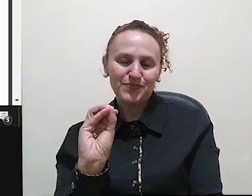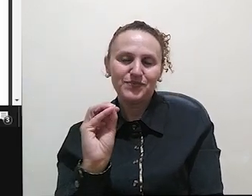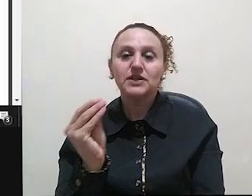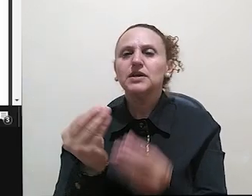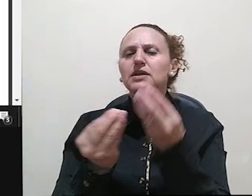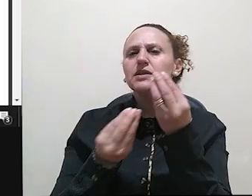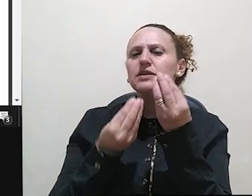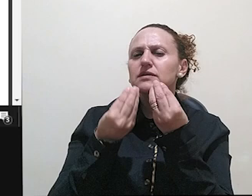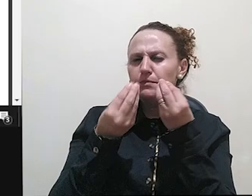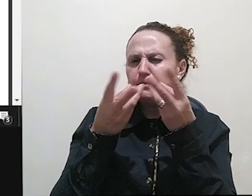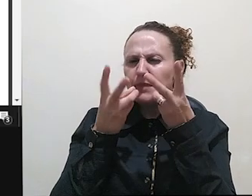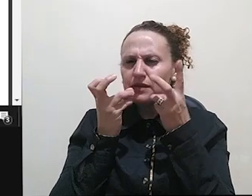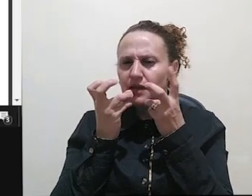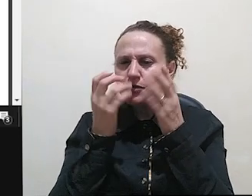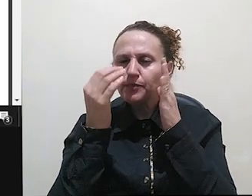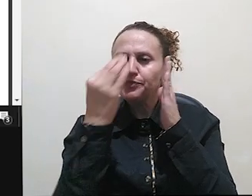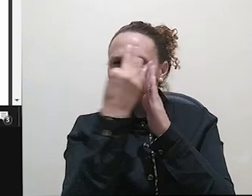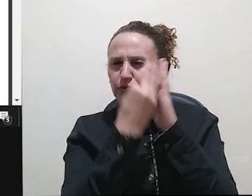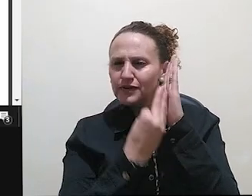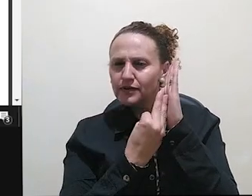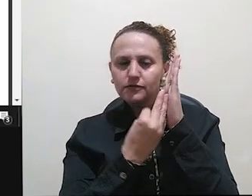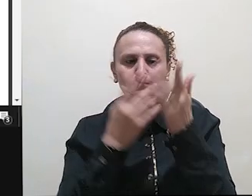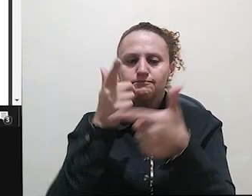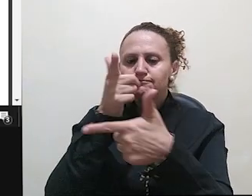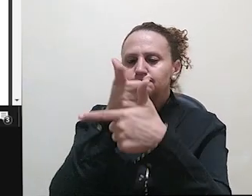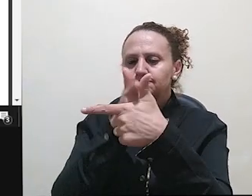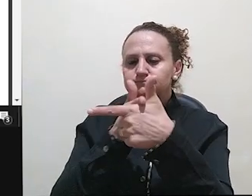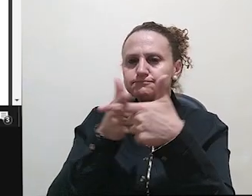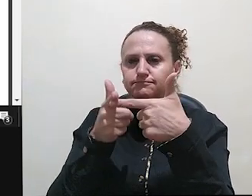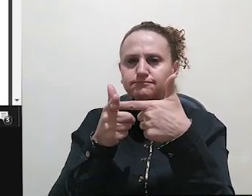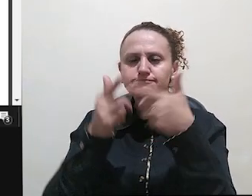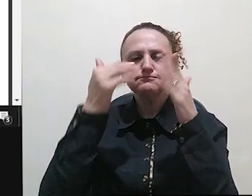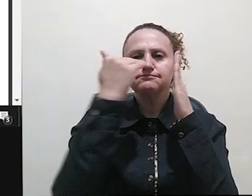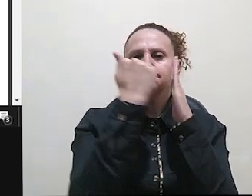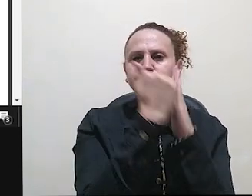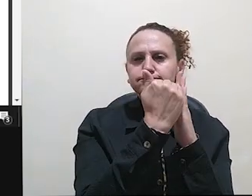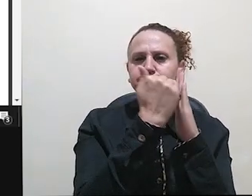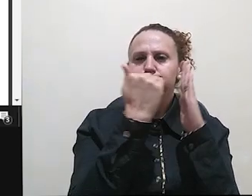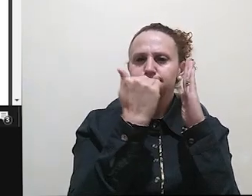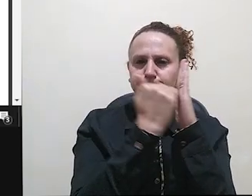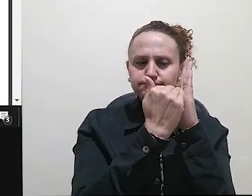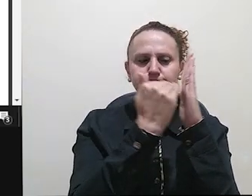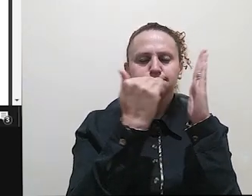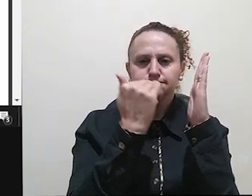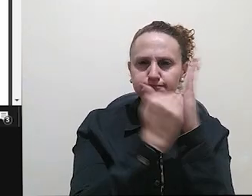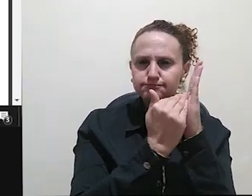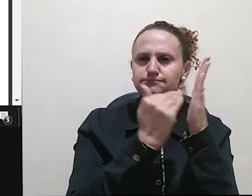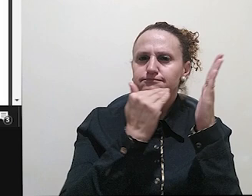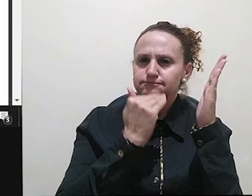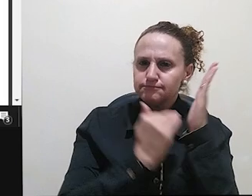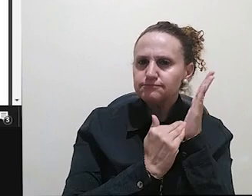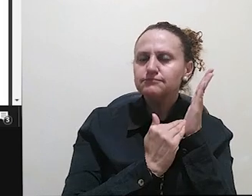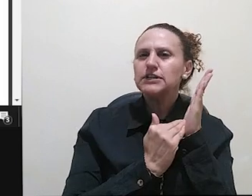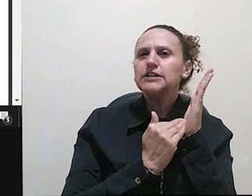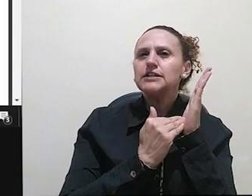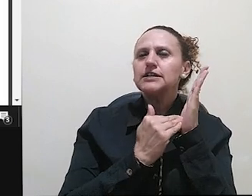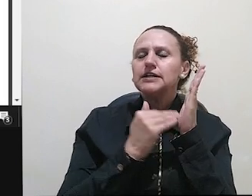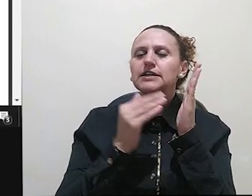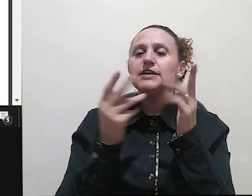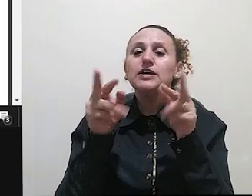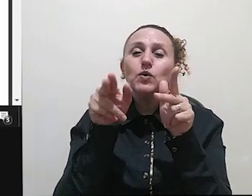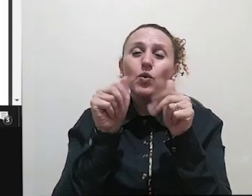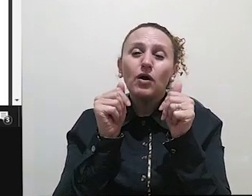dividido, como ele se apresenta para o leitor, né? Como se fosse que você abrisse o sumário do teu